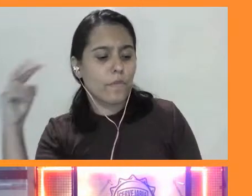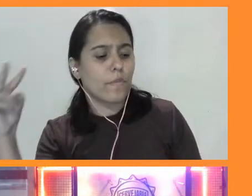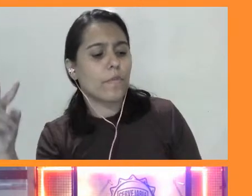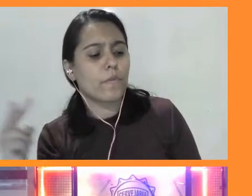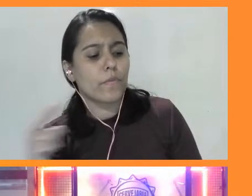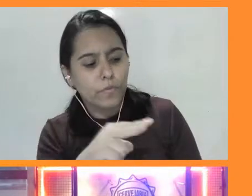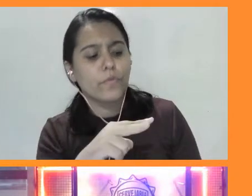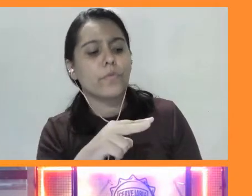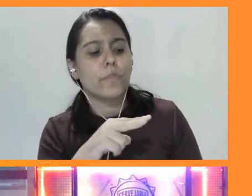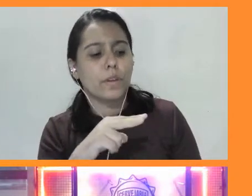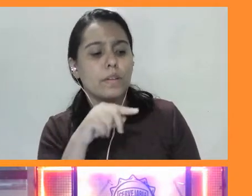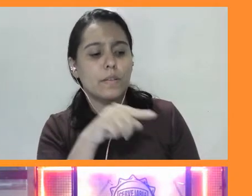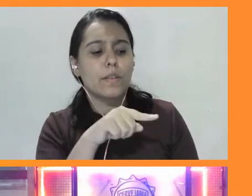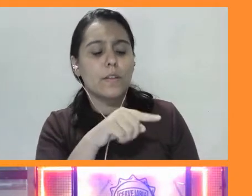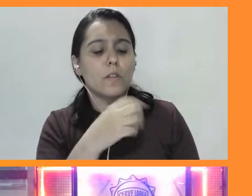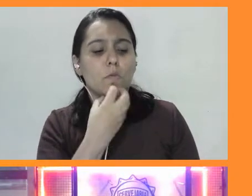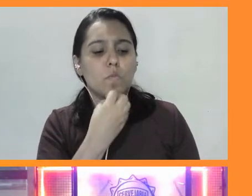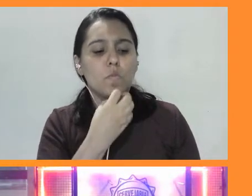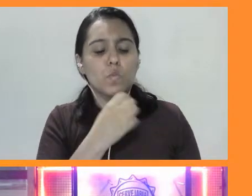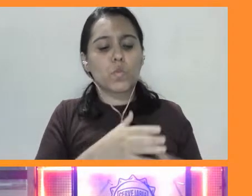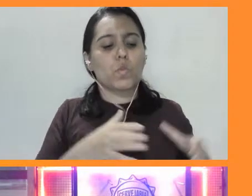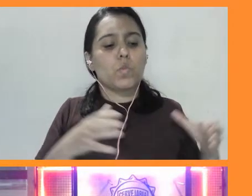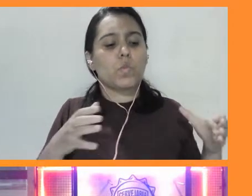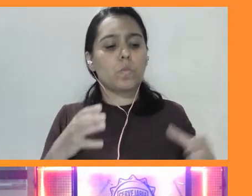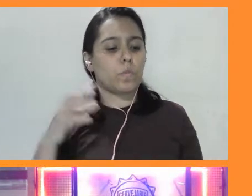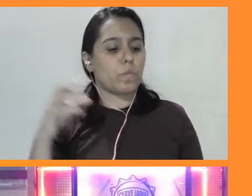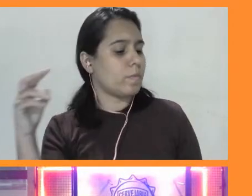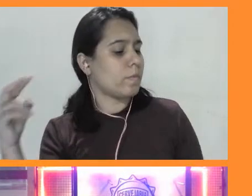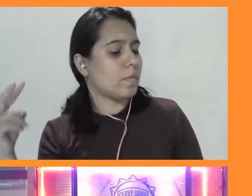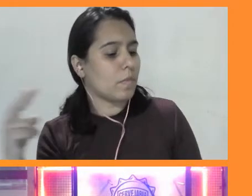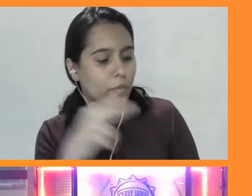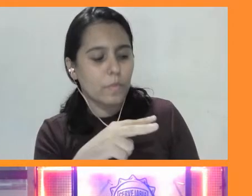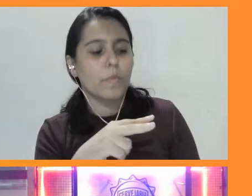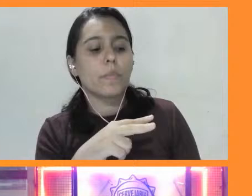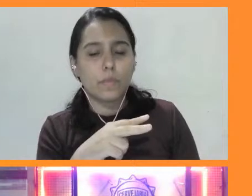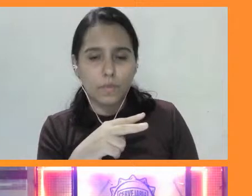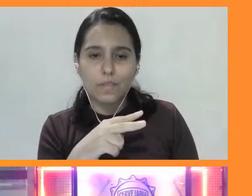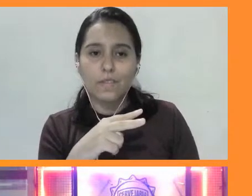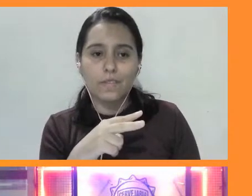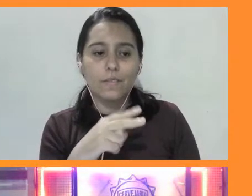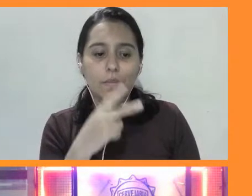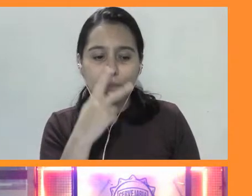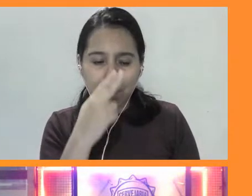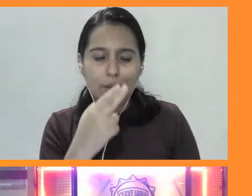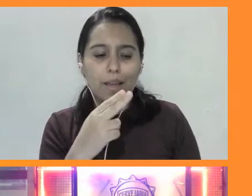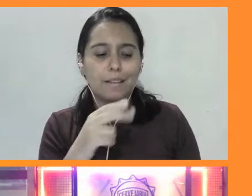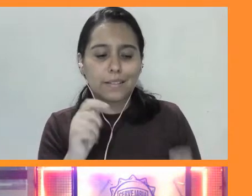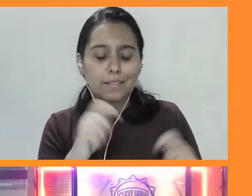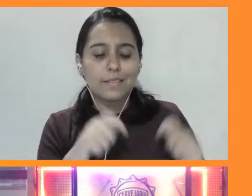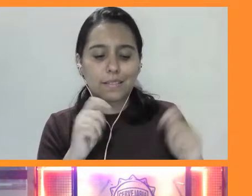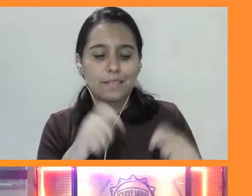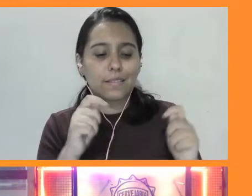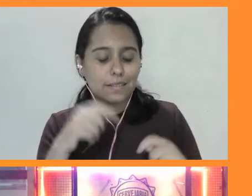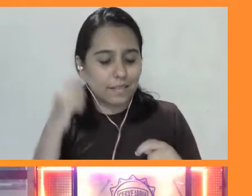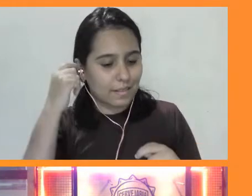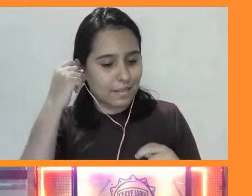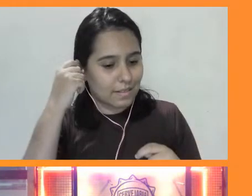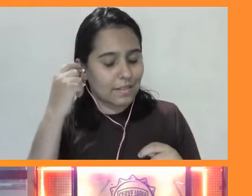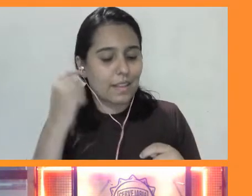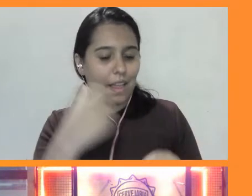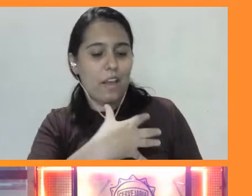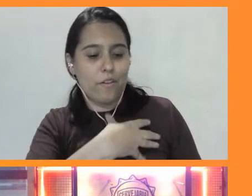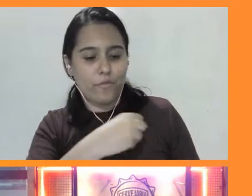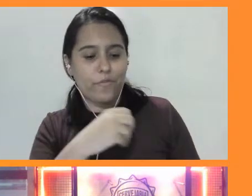Do macho. Então, é um sinal de bons genes, de qualidade de passar para os seus descendentes.